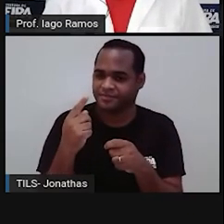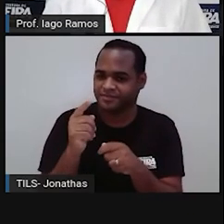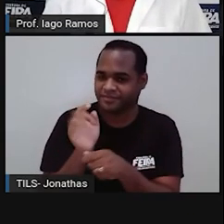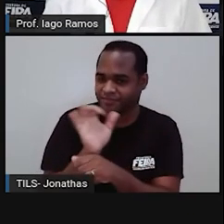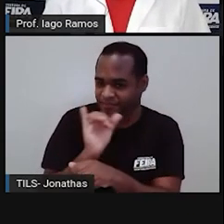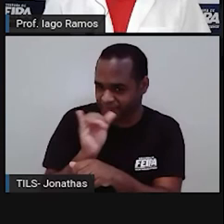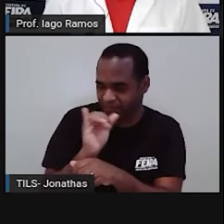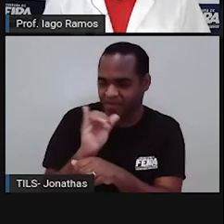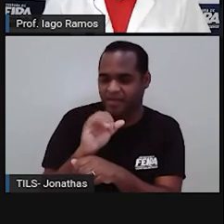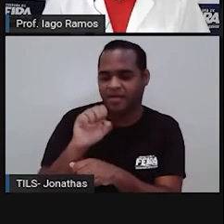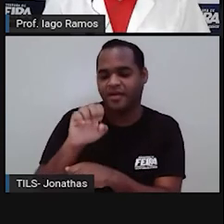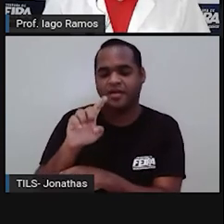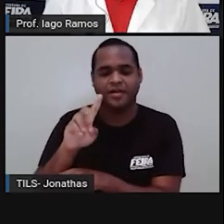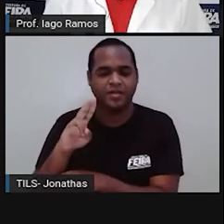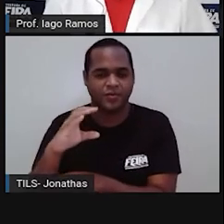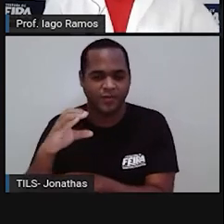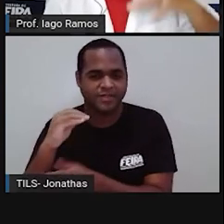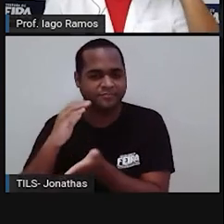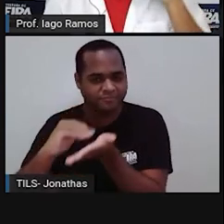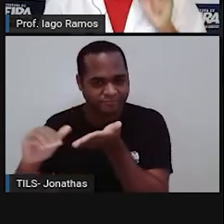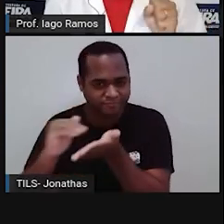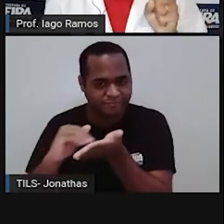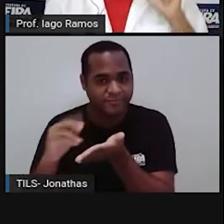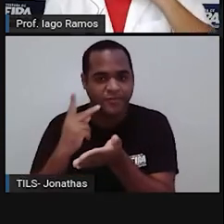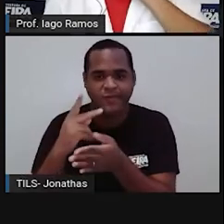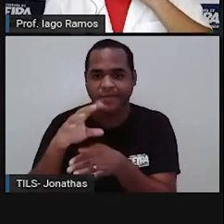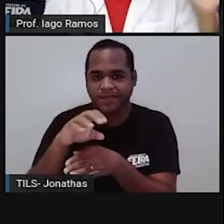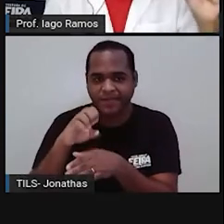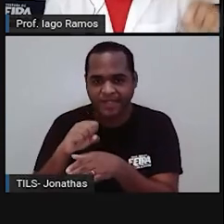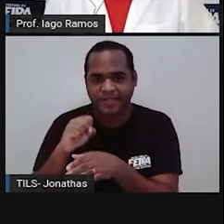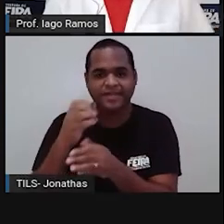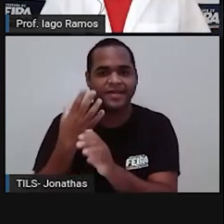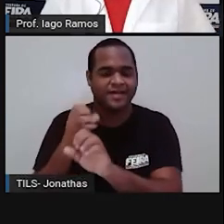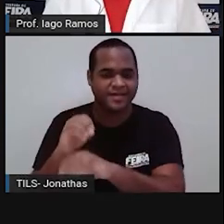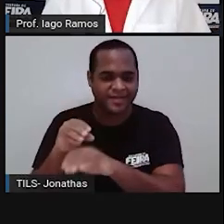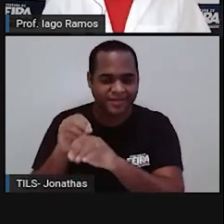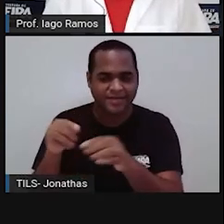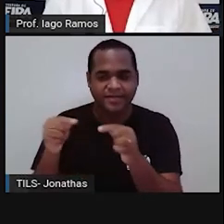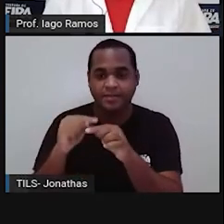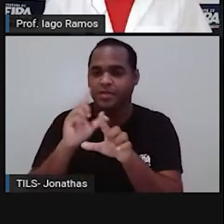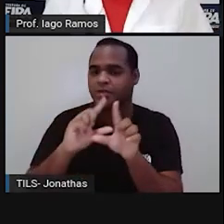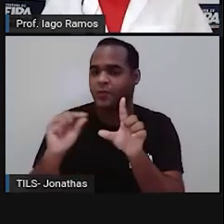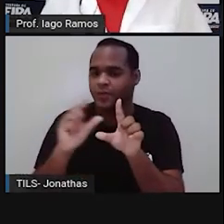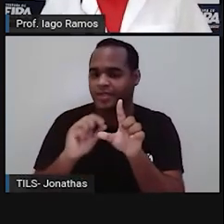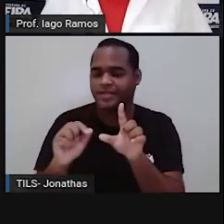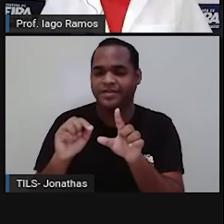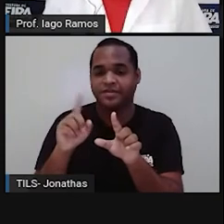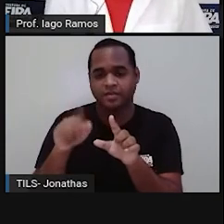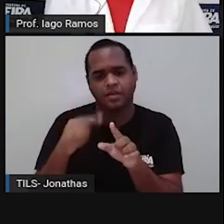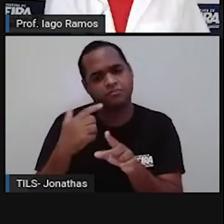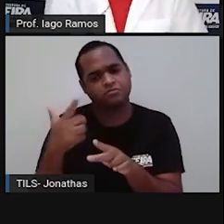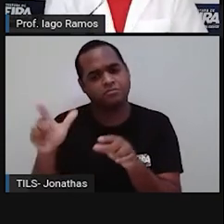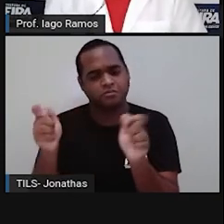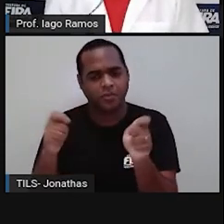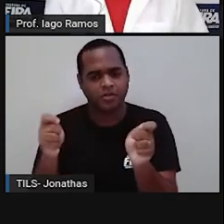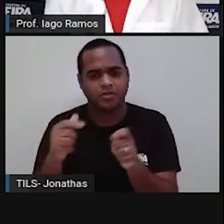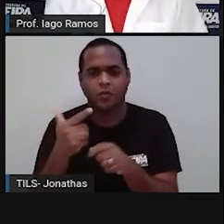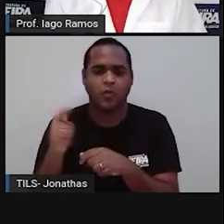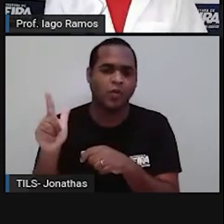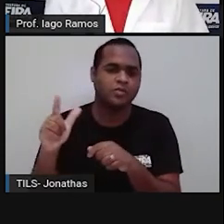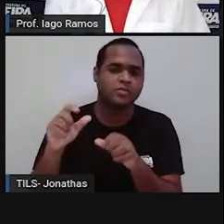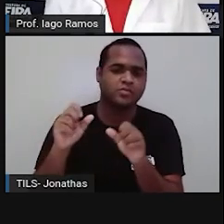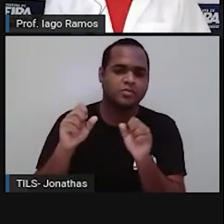Secretaria Municipal de Educação de Felipe Santana. pegar essa aula e o link lá na descrição. Ou então, olha só.